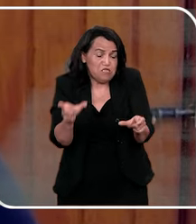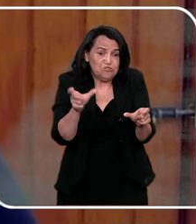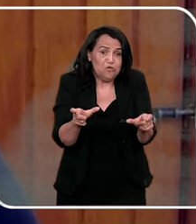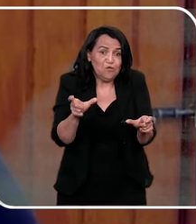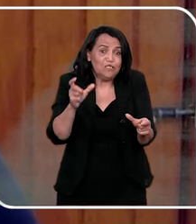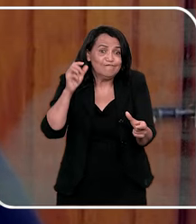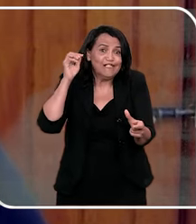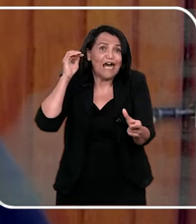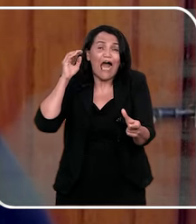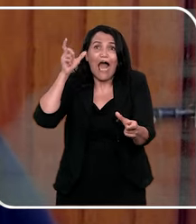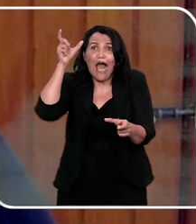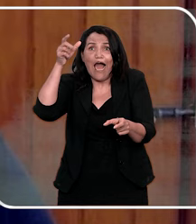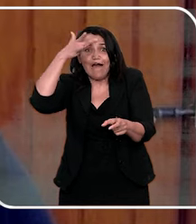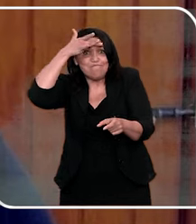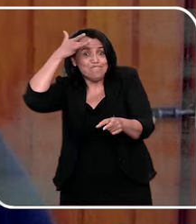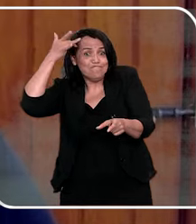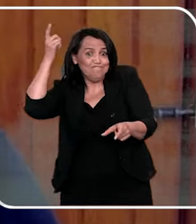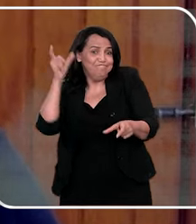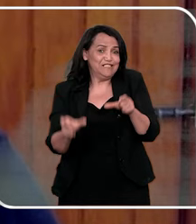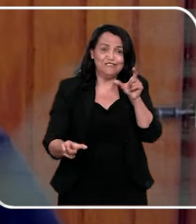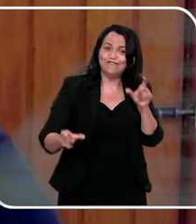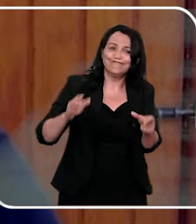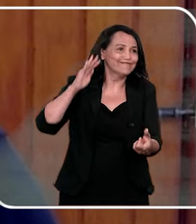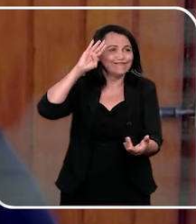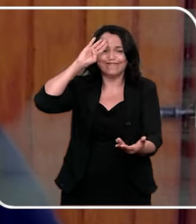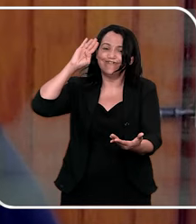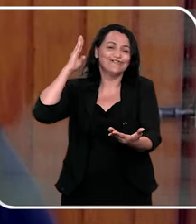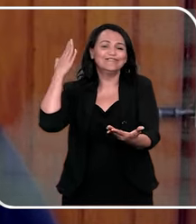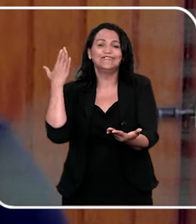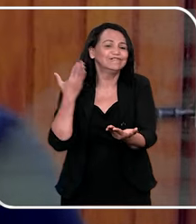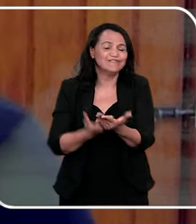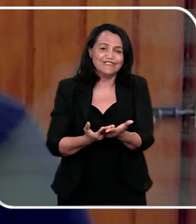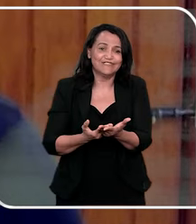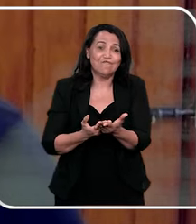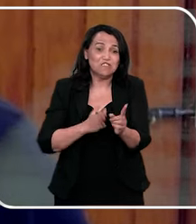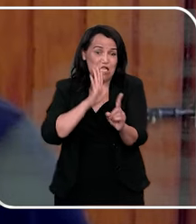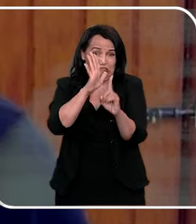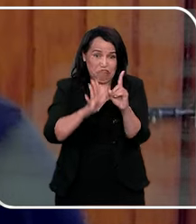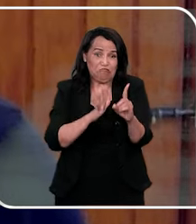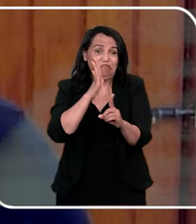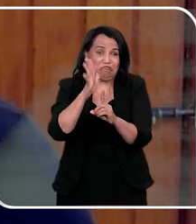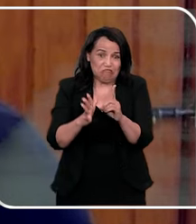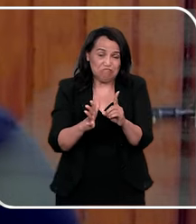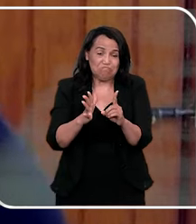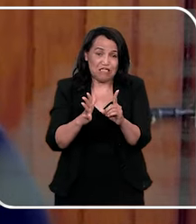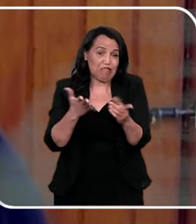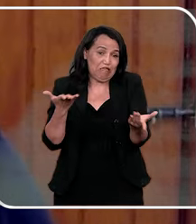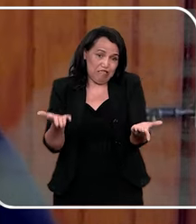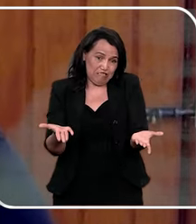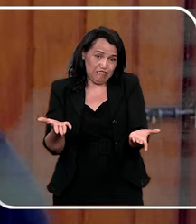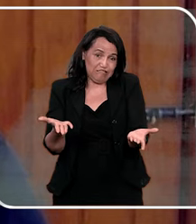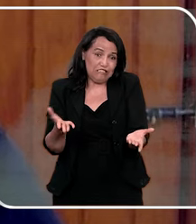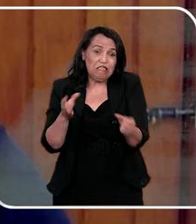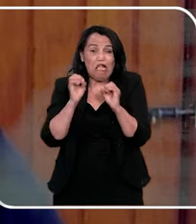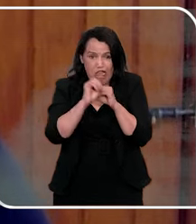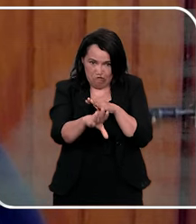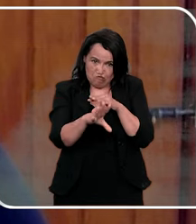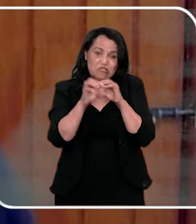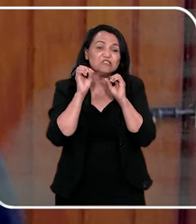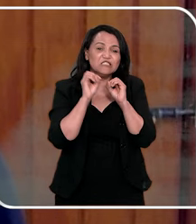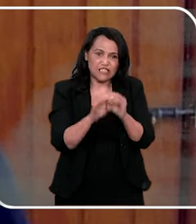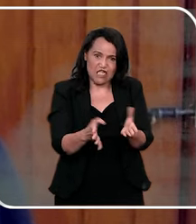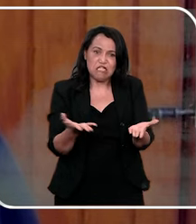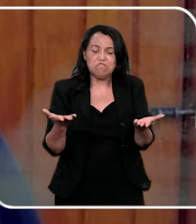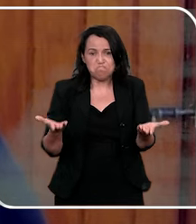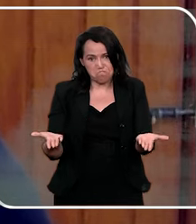alguém, e ela é totalmente desacreditada, porque aí, você ensinou, você assistiu que a palestra daquela, lá no TJ, nas escolas, ensinei,